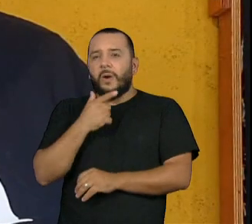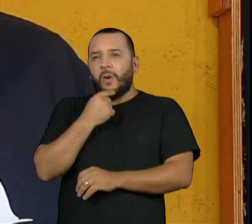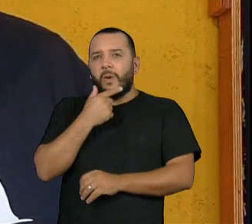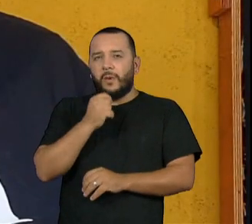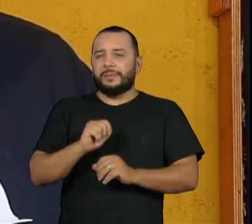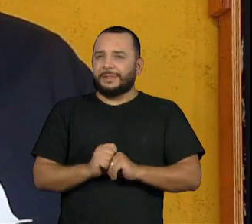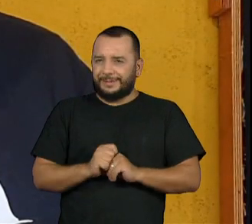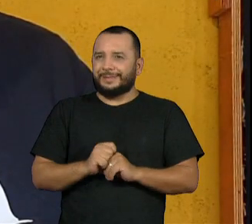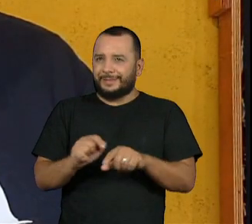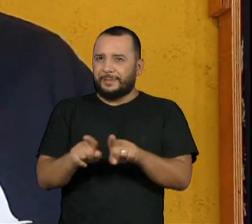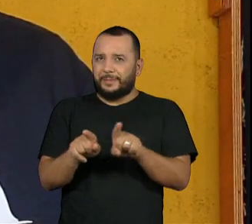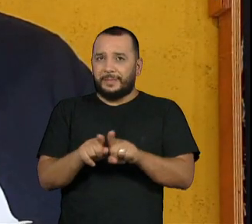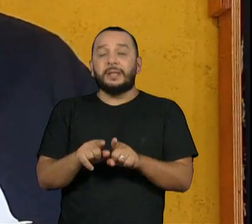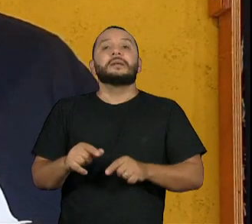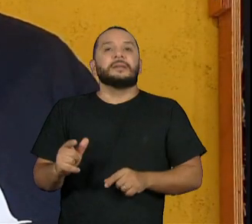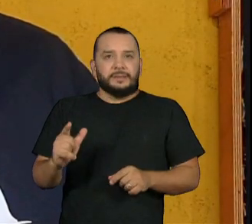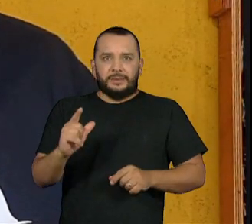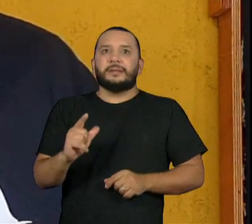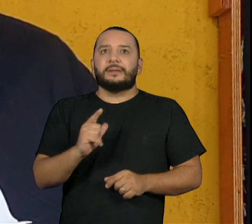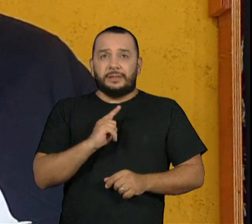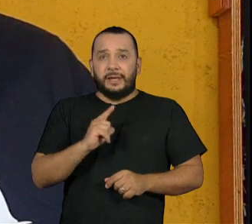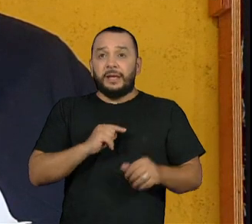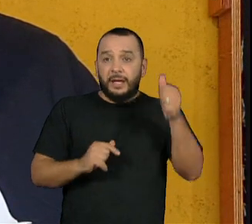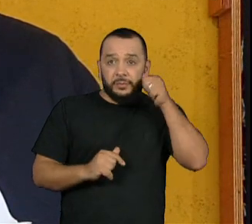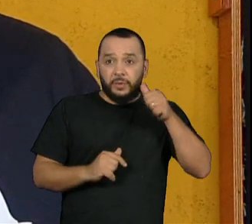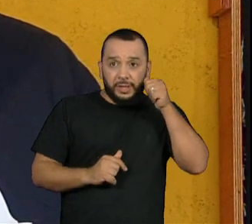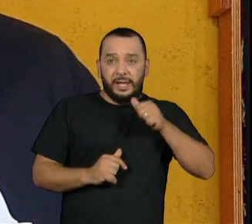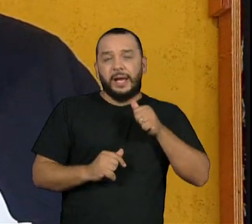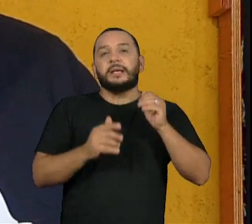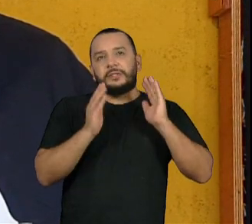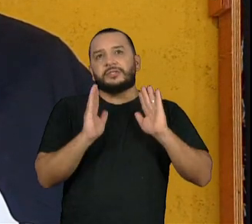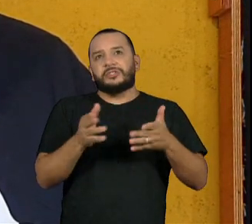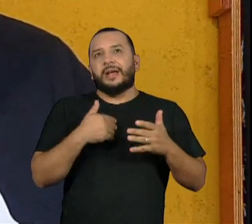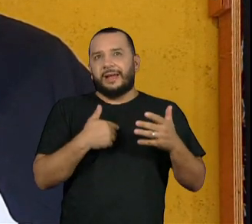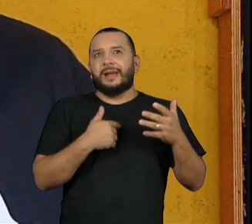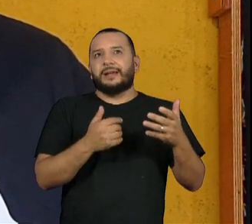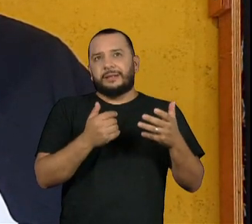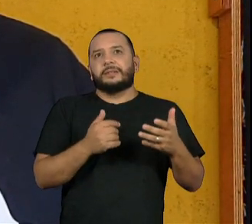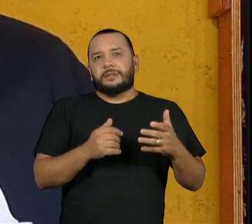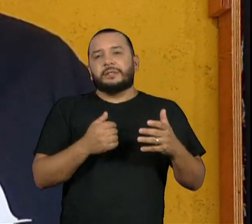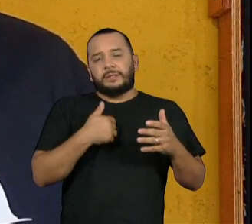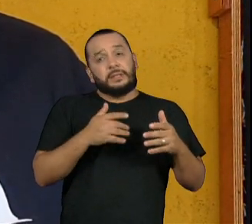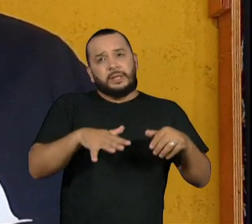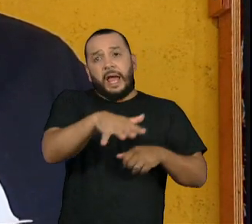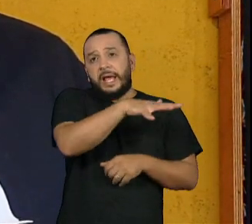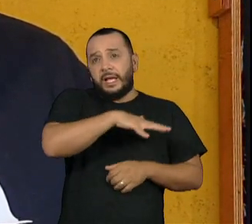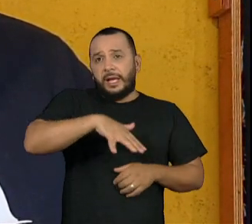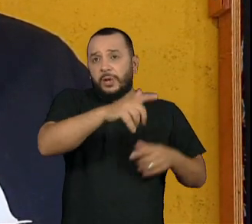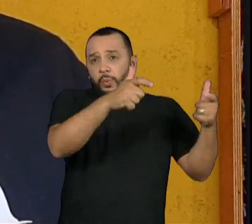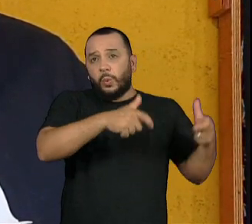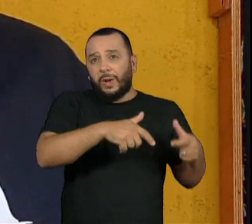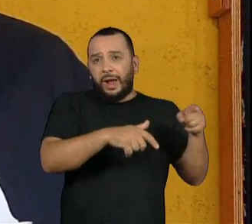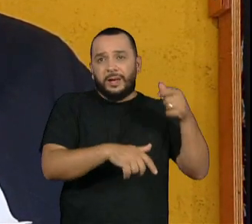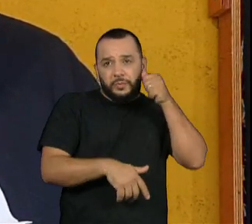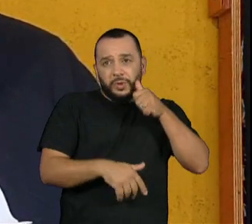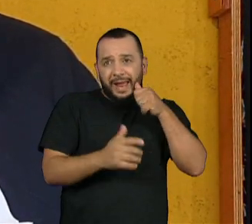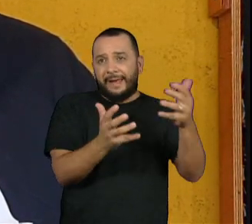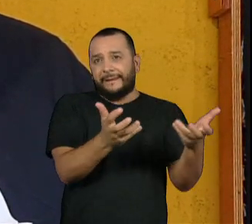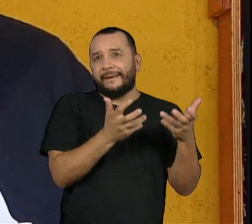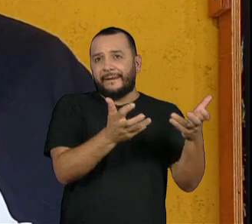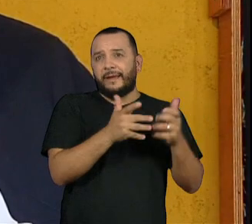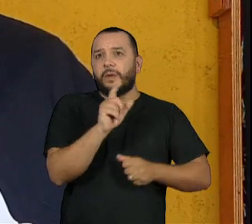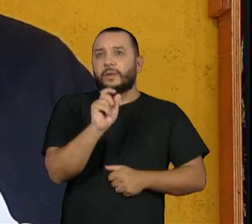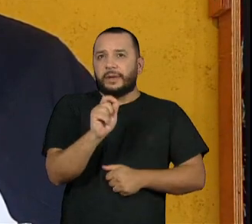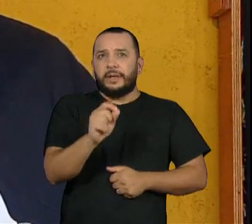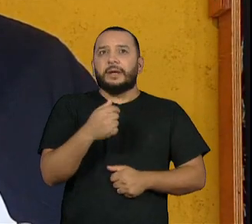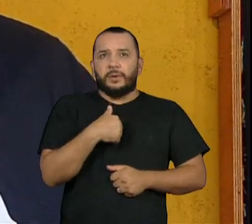ele foi uma resposta à reivindicação das mulheres baniua numa das assembleias da região, onde elas pediam que fossem feitos